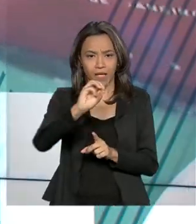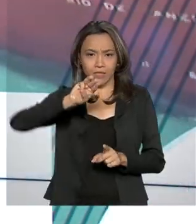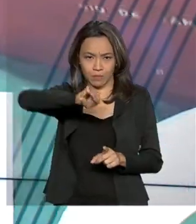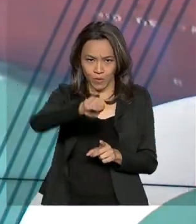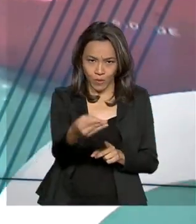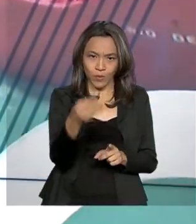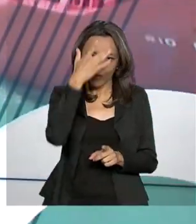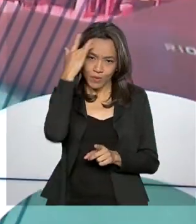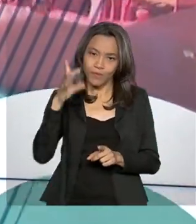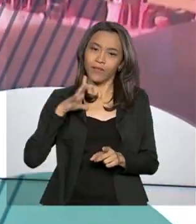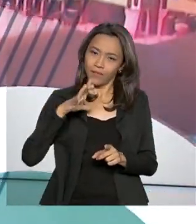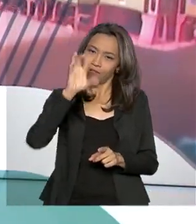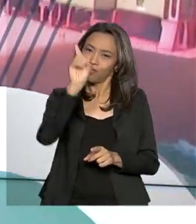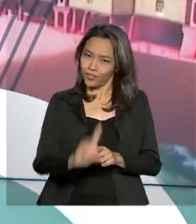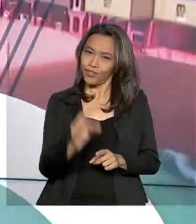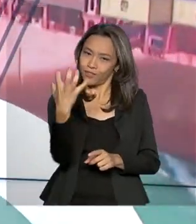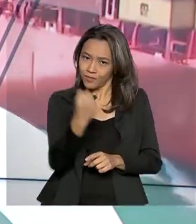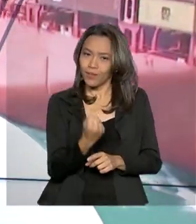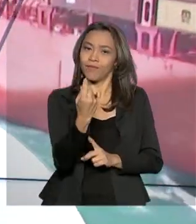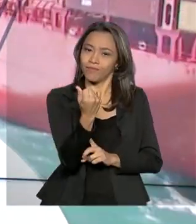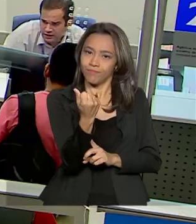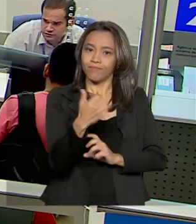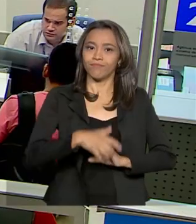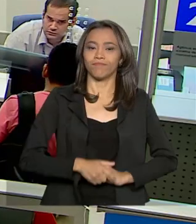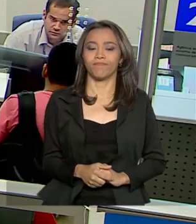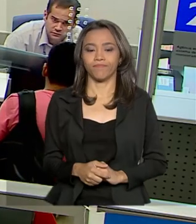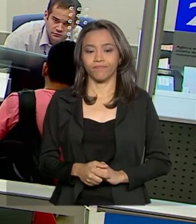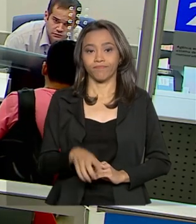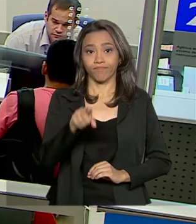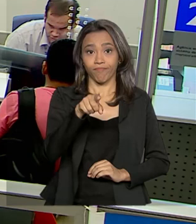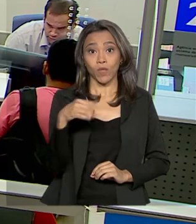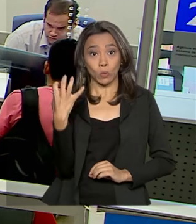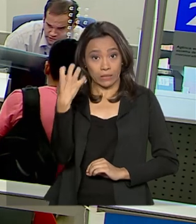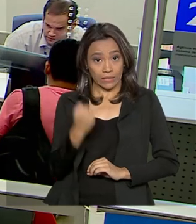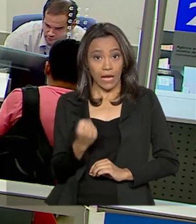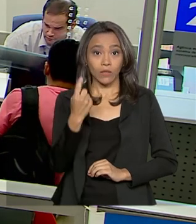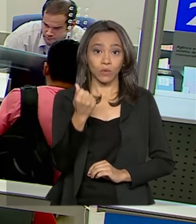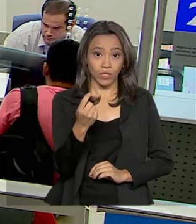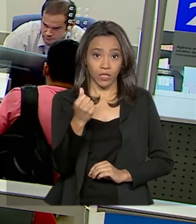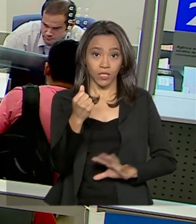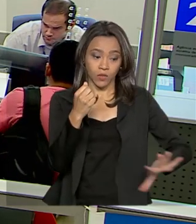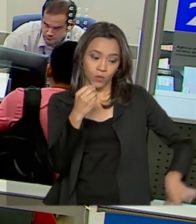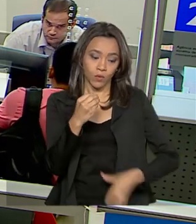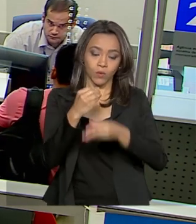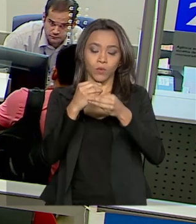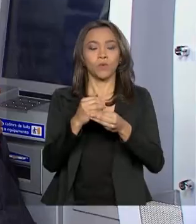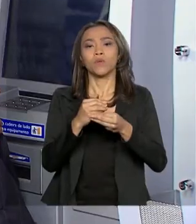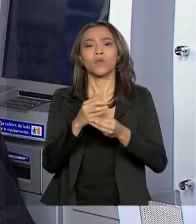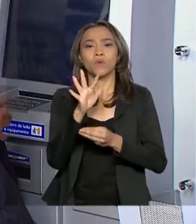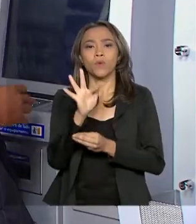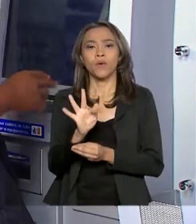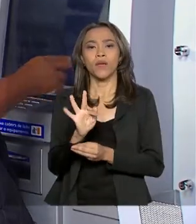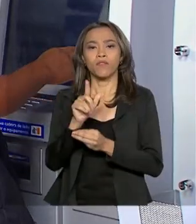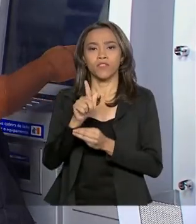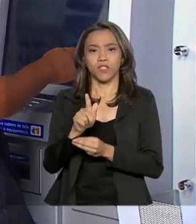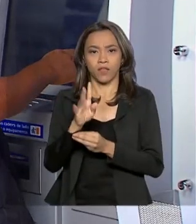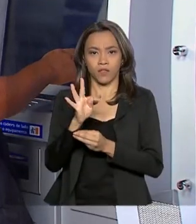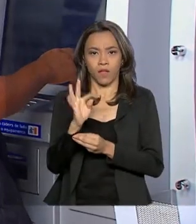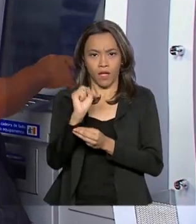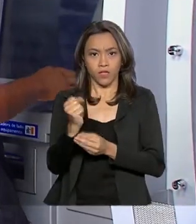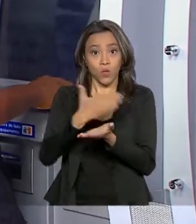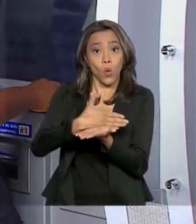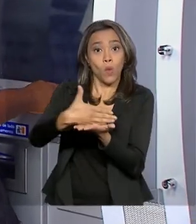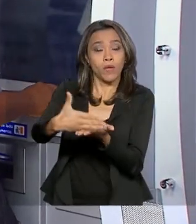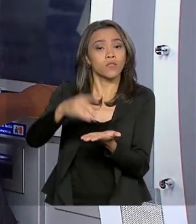terão direito a retirar o dinheiro. Os saques do valor complementar do FGTS começam no próximo